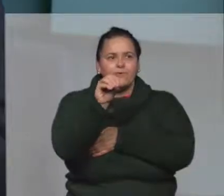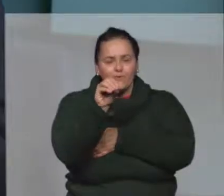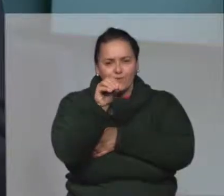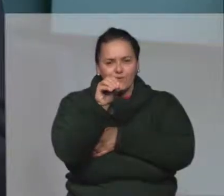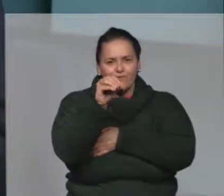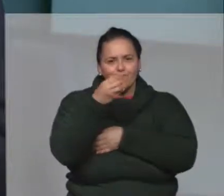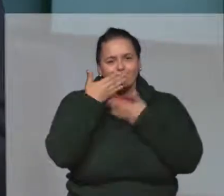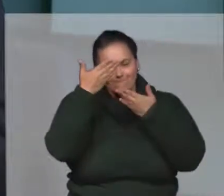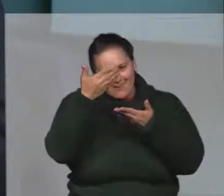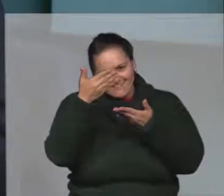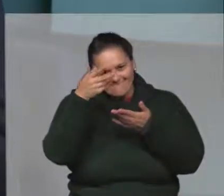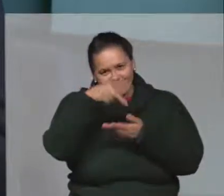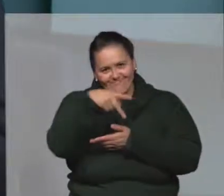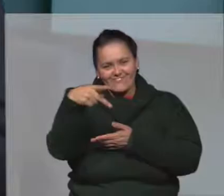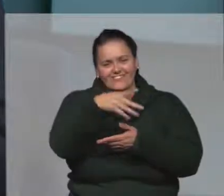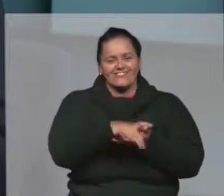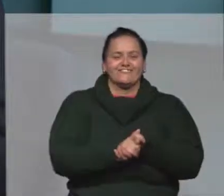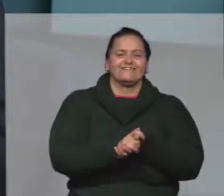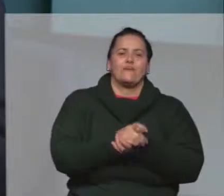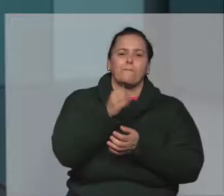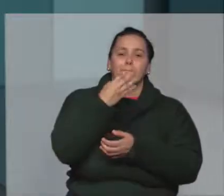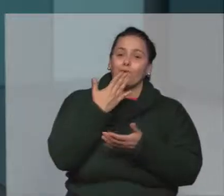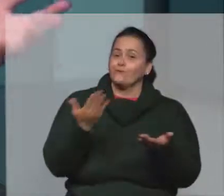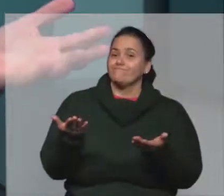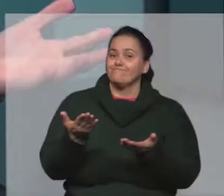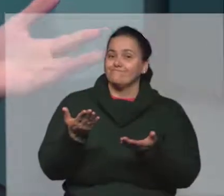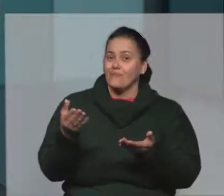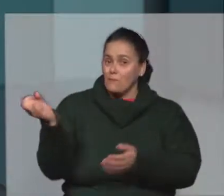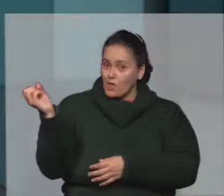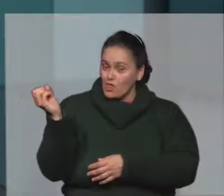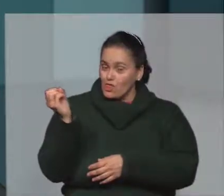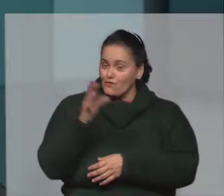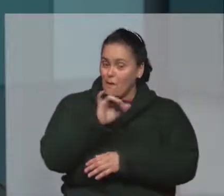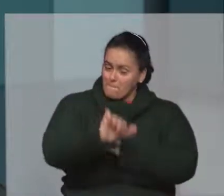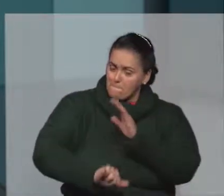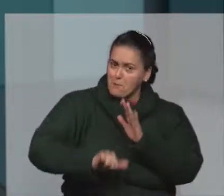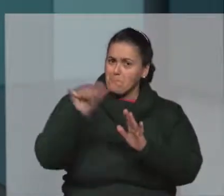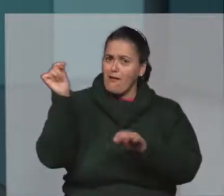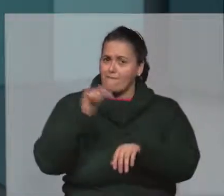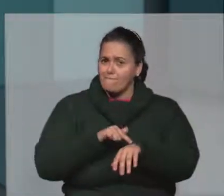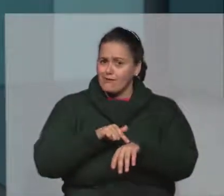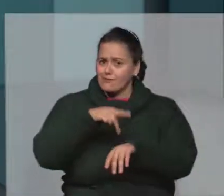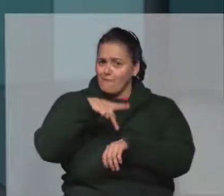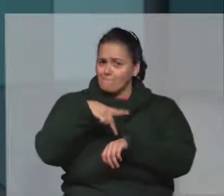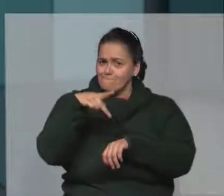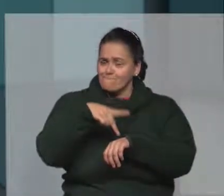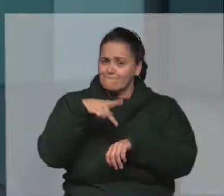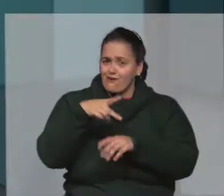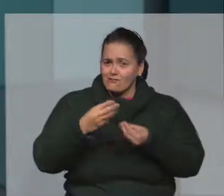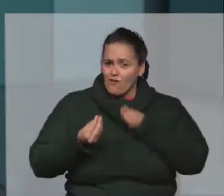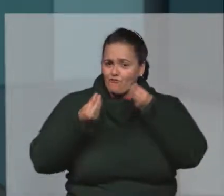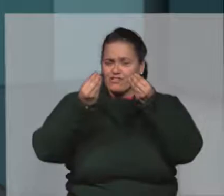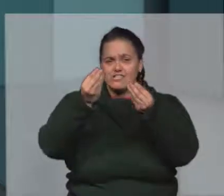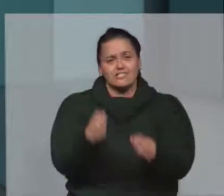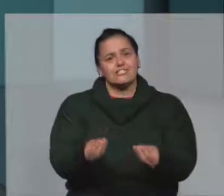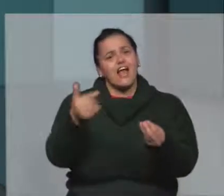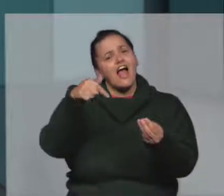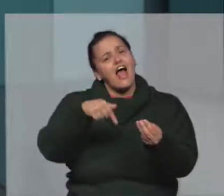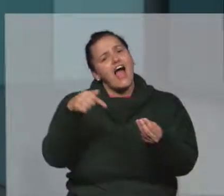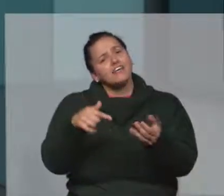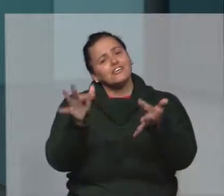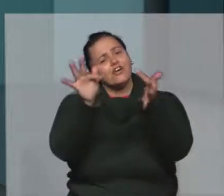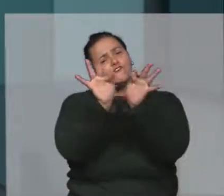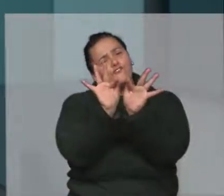Piran. Tudo bom professor? Tudo bem. Bom, é uma novidade, a primeira vez que a pós-graduação é oferecida